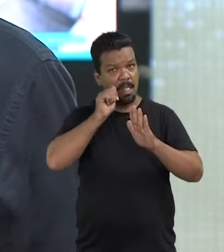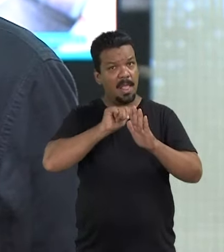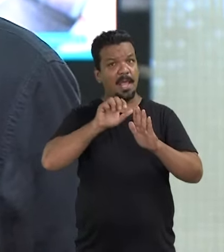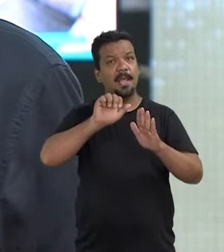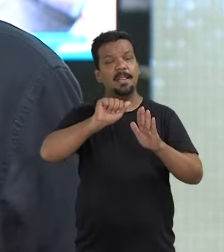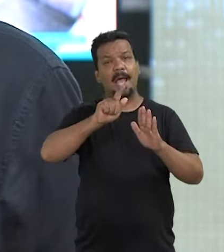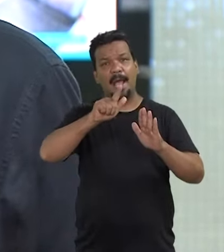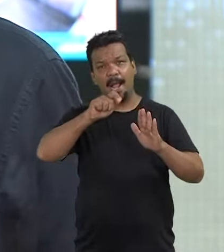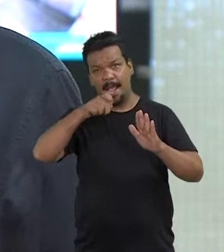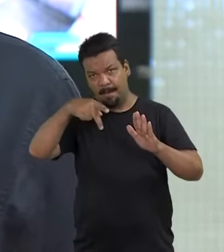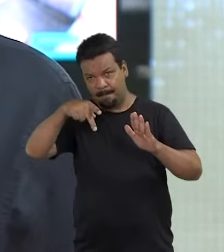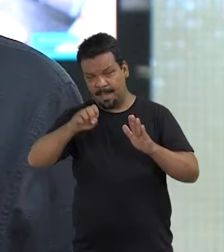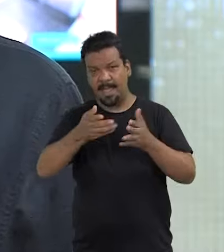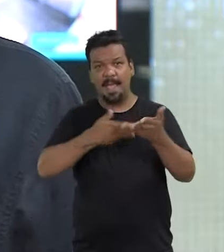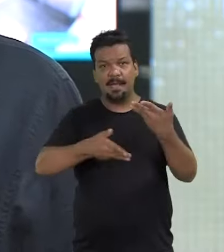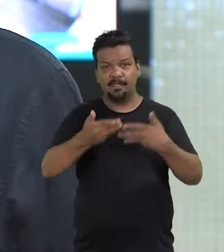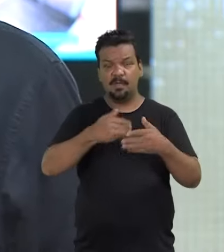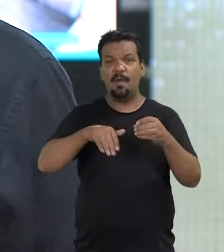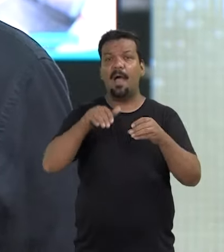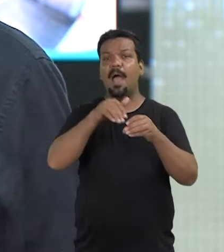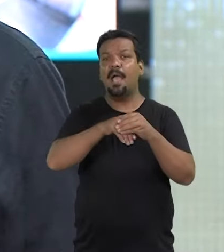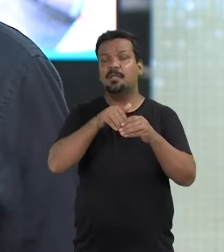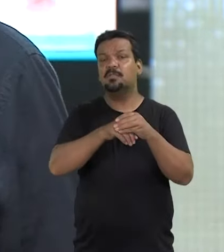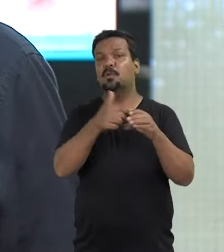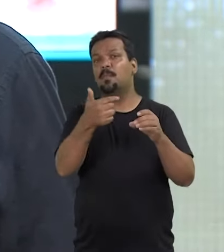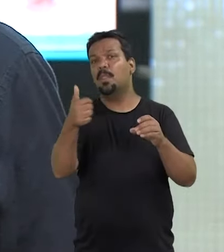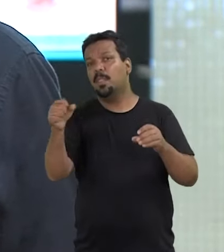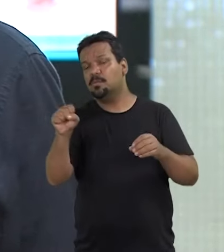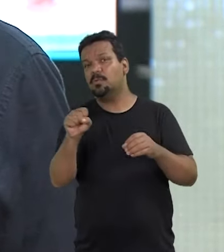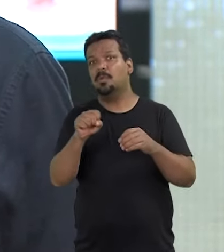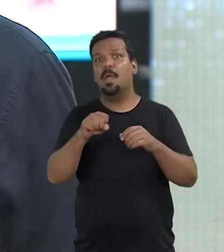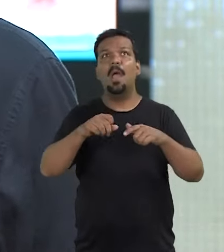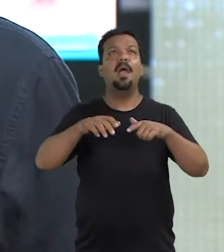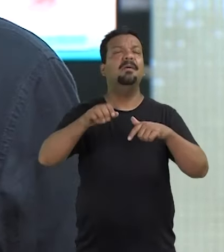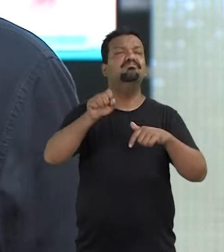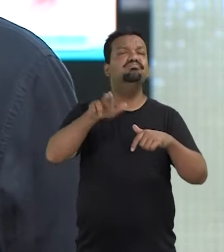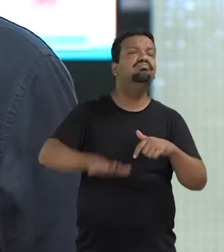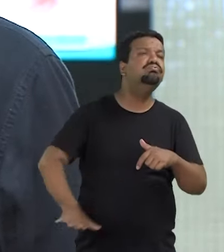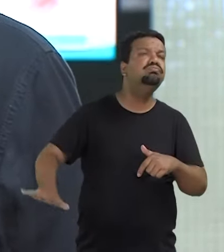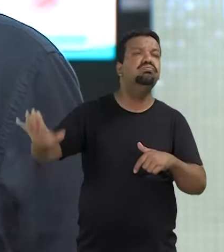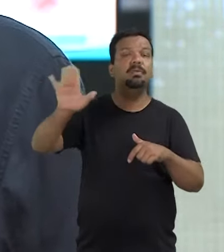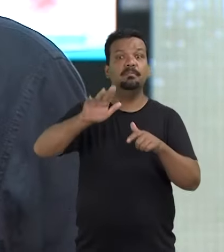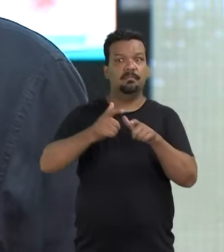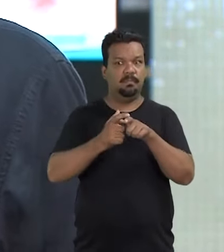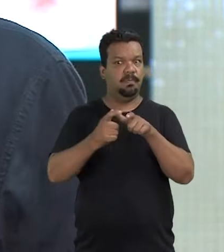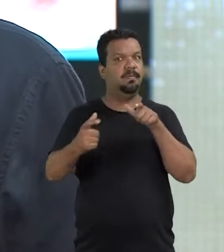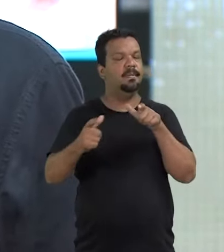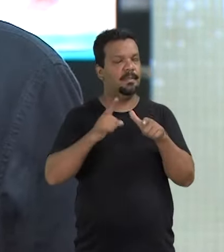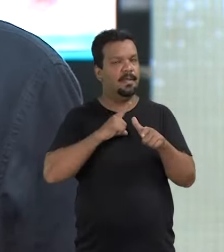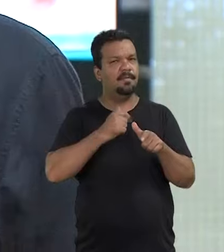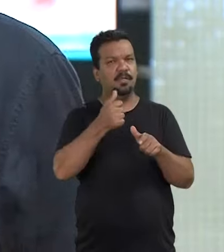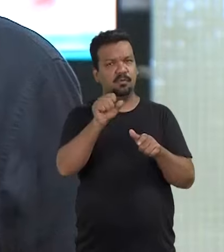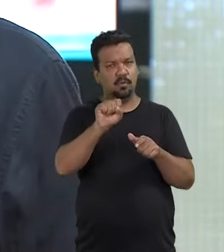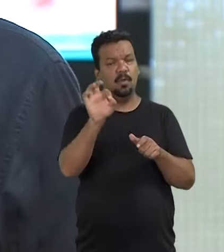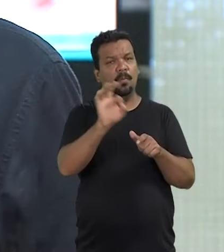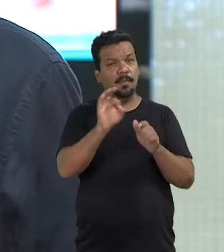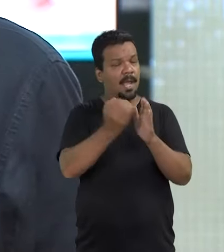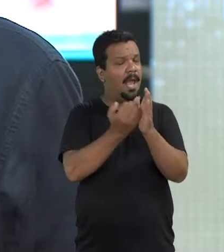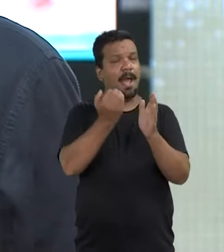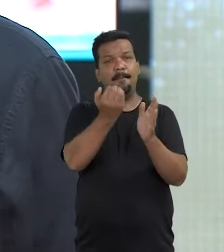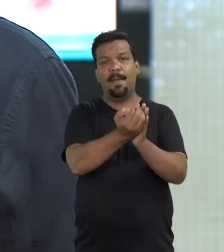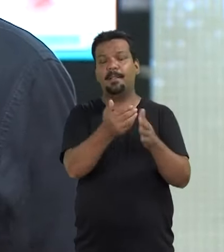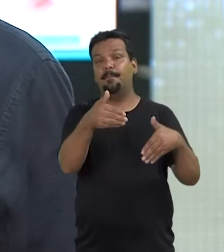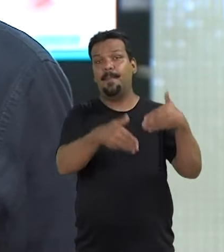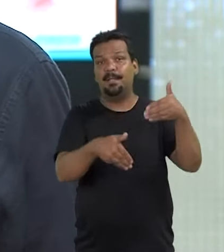mulheres na Alep do que em relação à eleição de 2018. Em âmbito nacional, tivemos um crescimento. 18